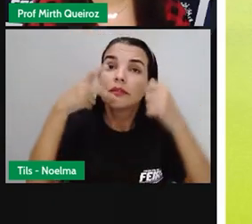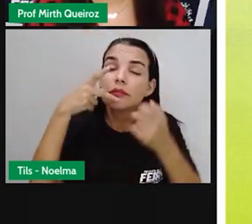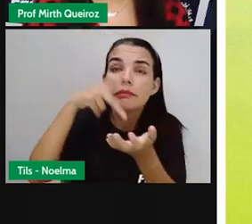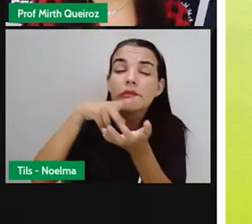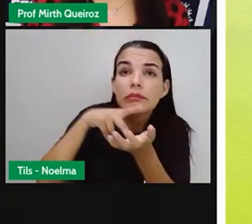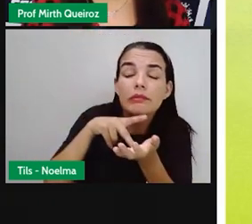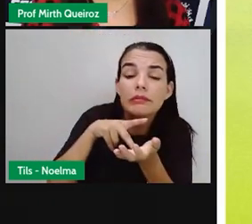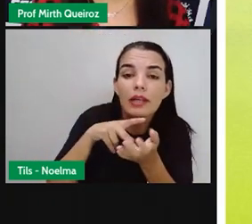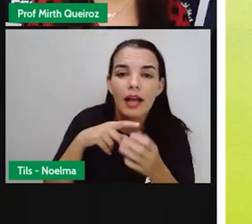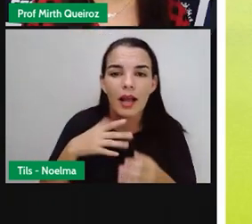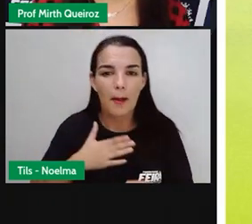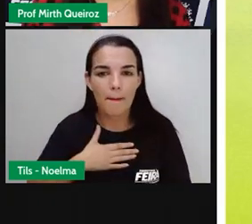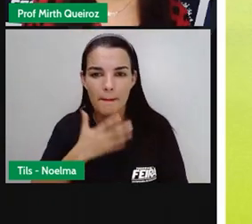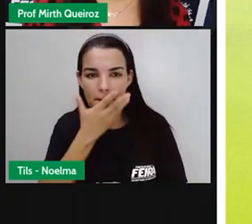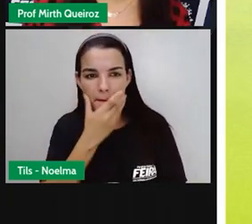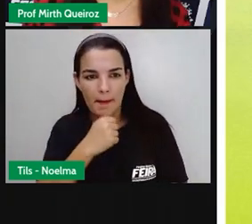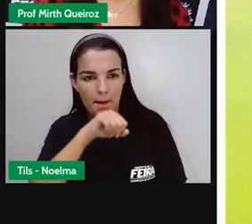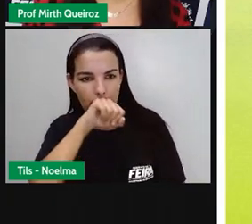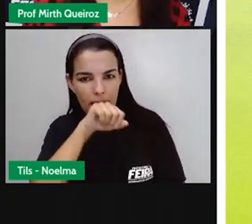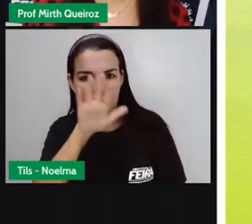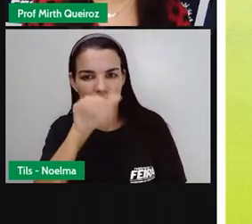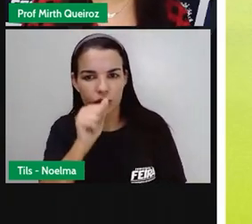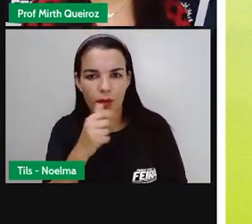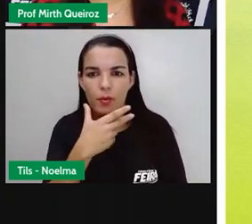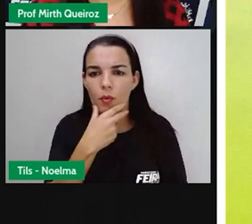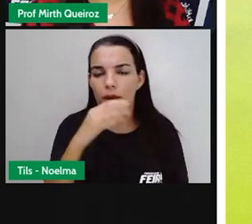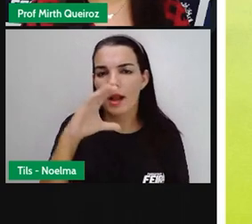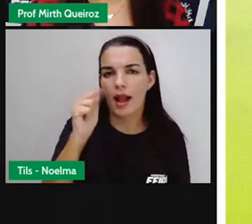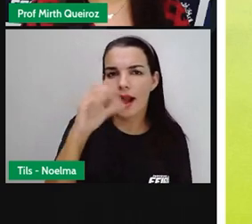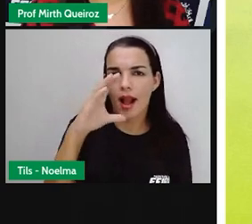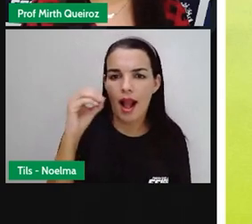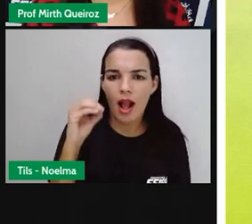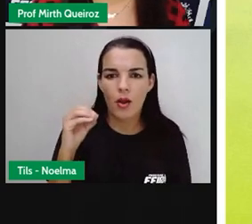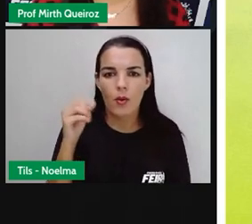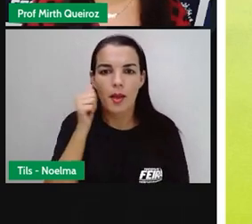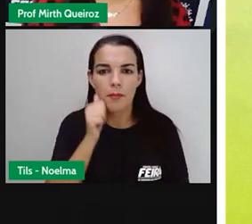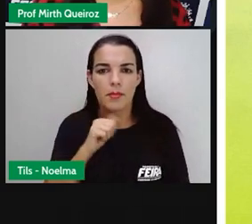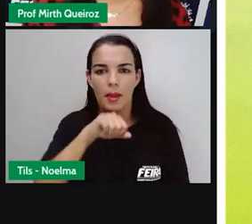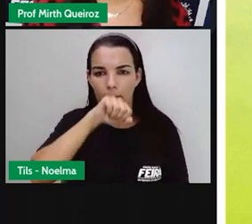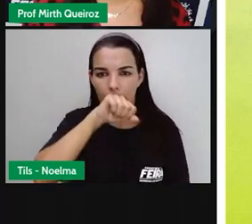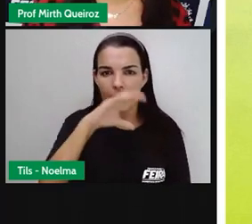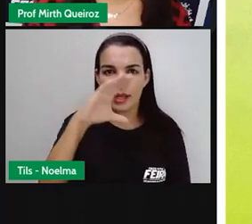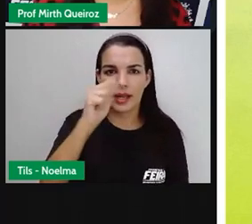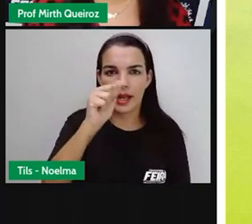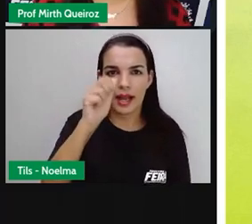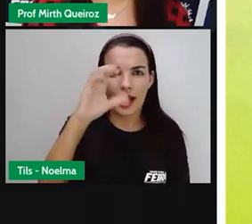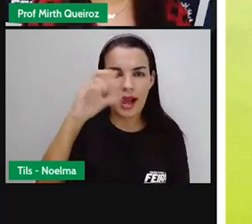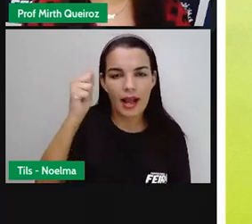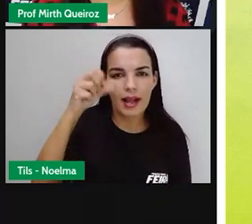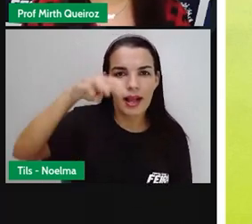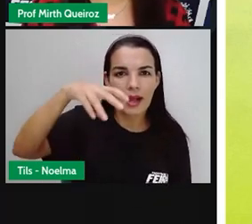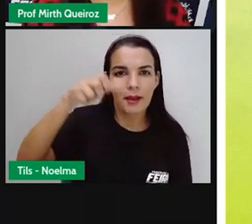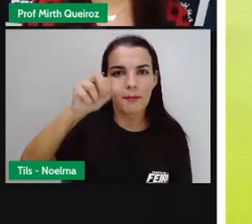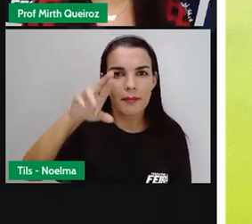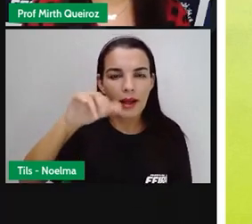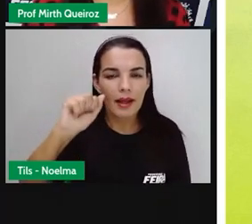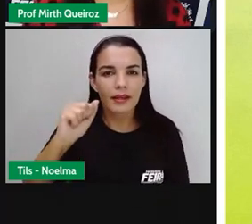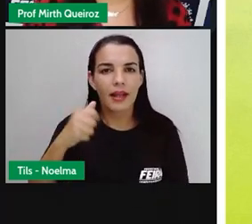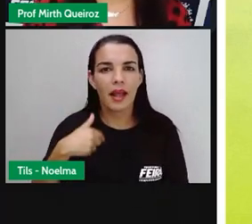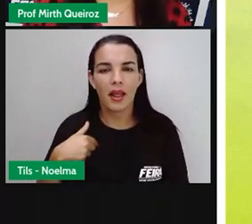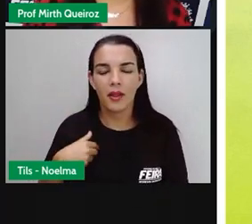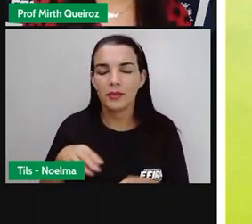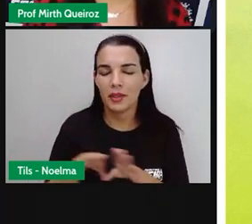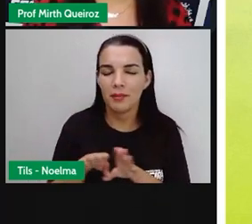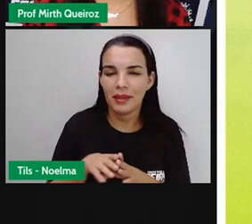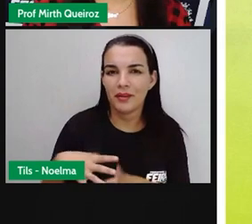fato. Meu pai chama-se Caco. Minha mãe, Caca Maria. Lá em casa, tudo é Caco. Sou filho da